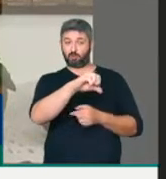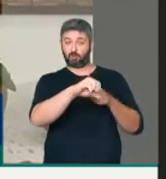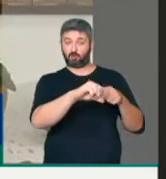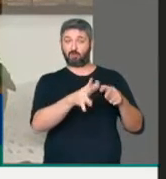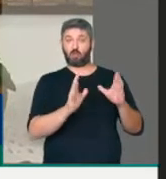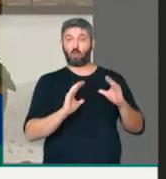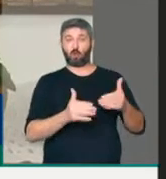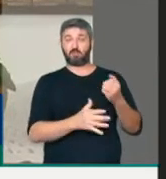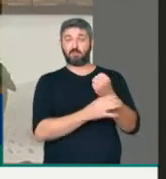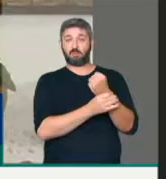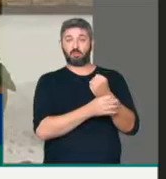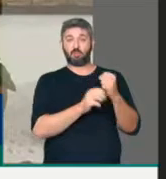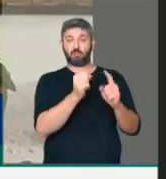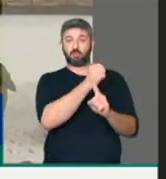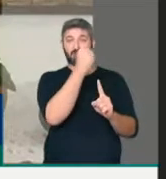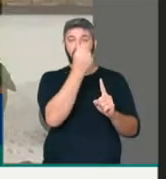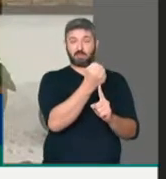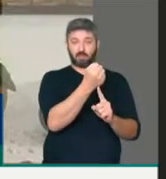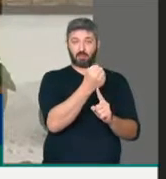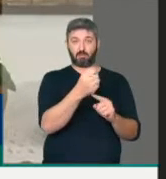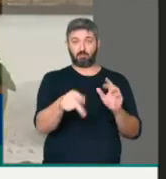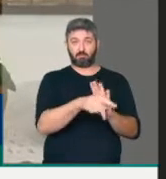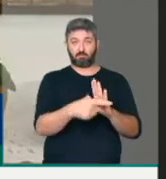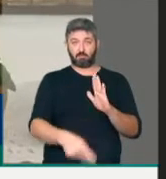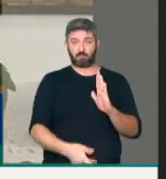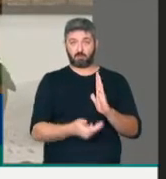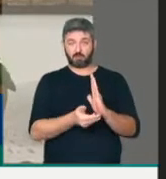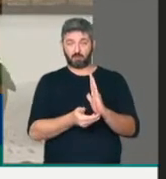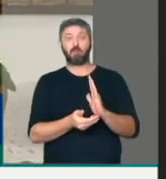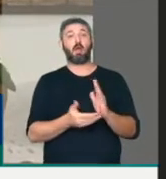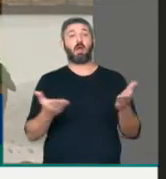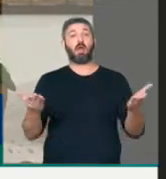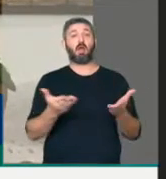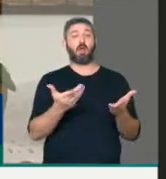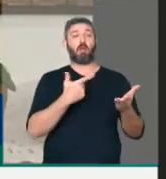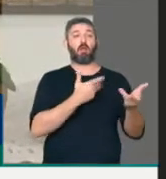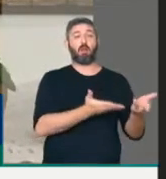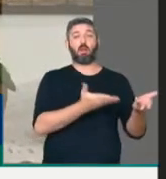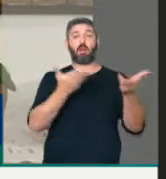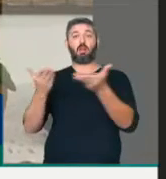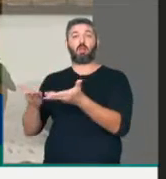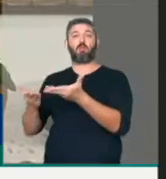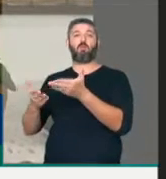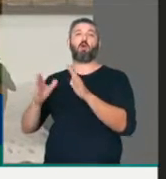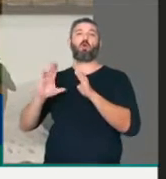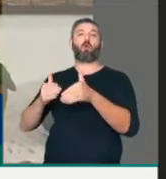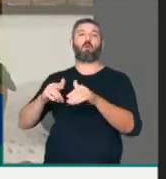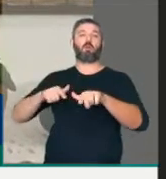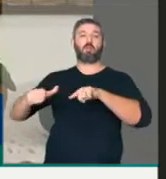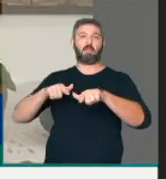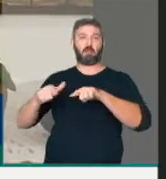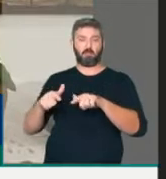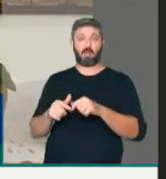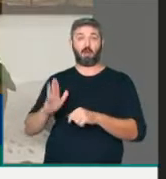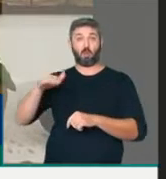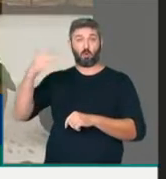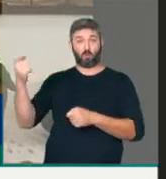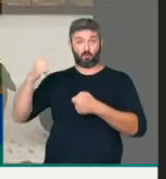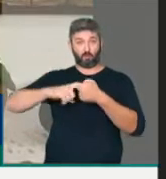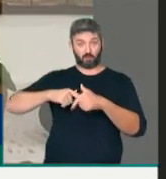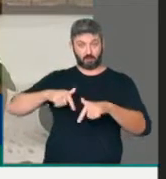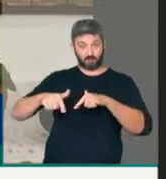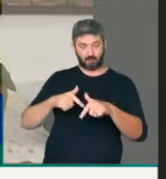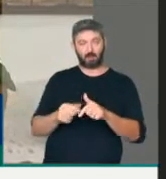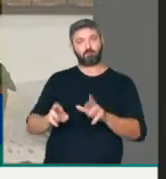Comissão de Seguridade Social da Câmara e ele está agora na Comissão do Trabalho. Esperamos que as comissões possam retomar seu trabalho